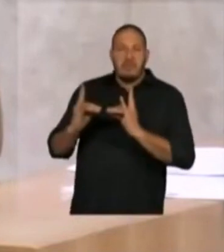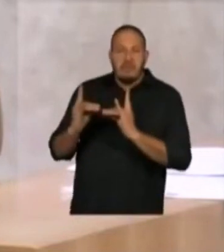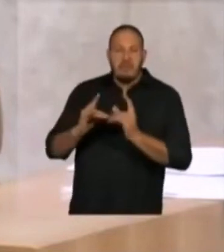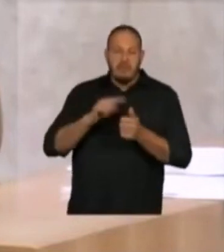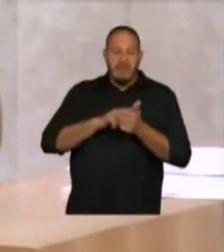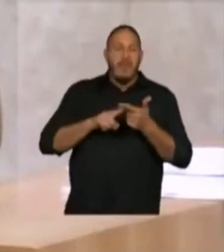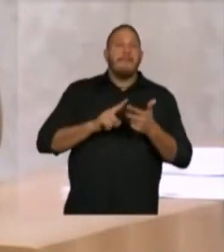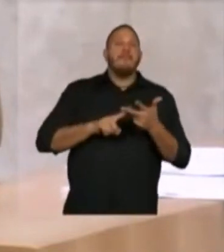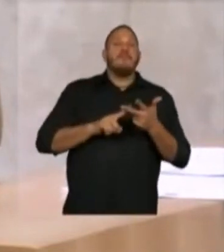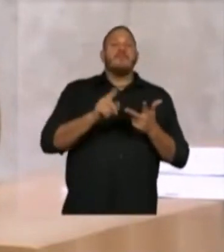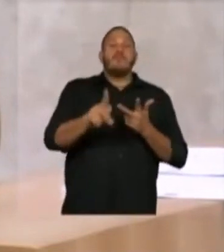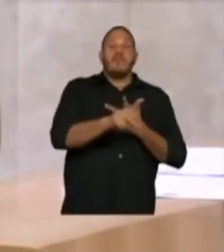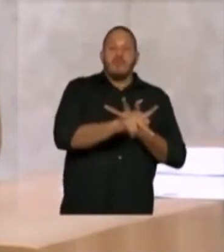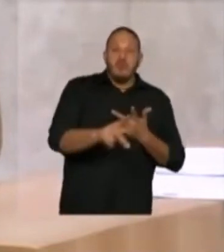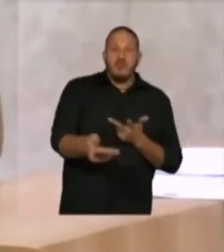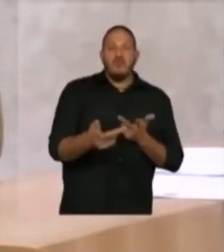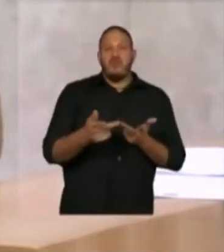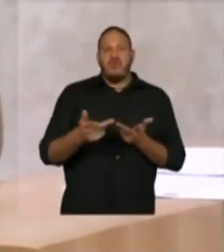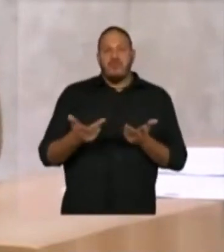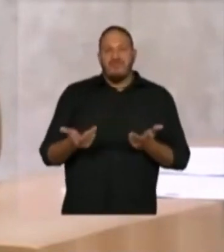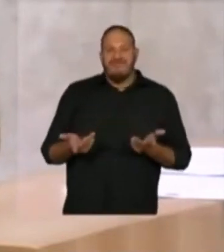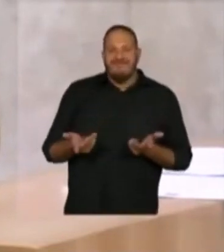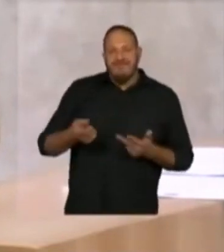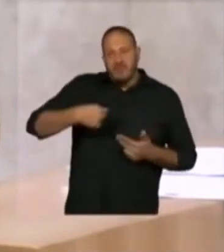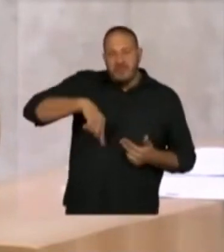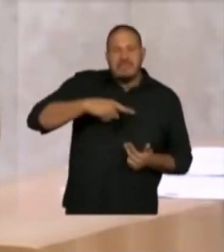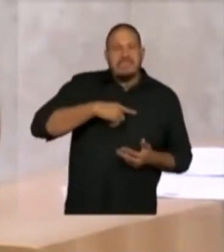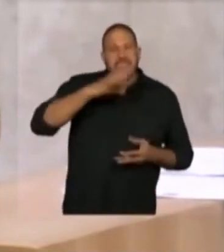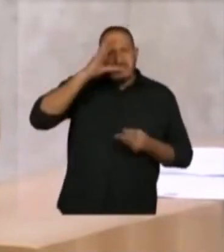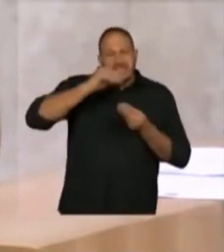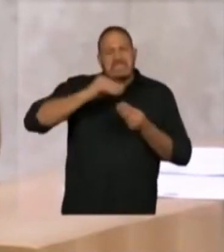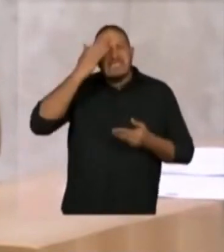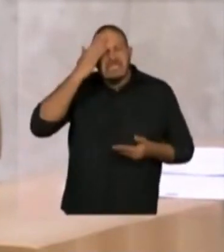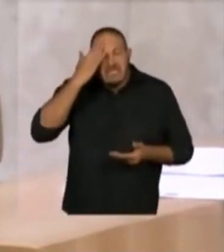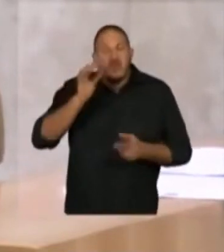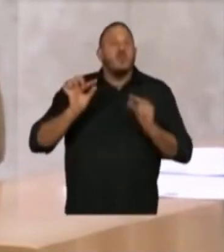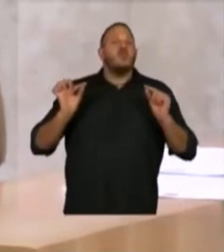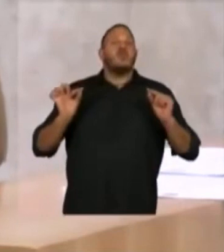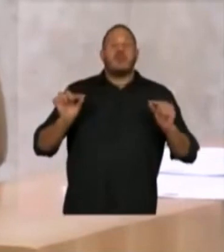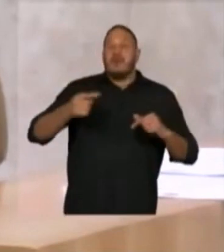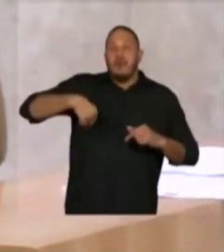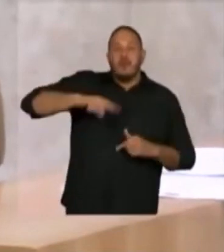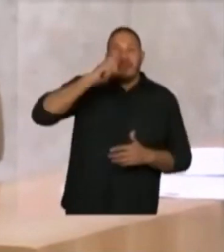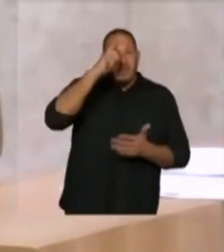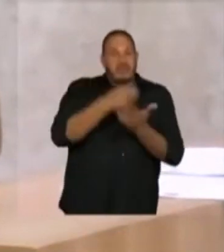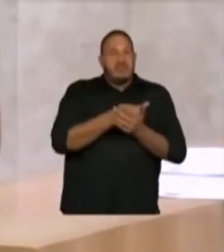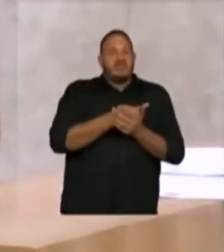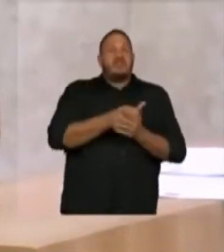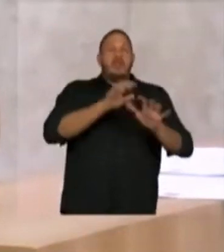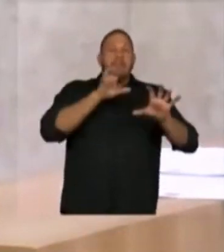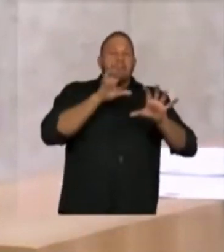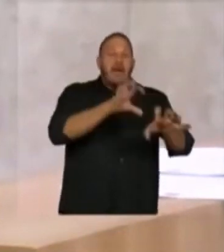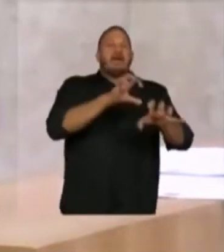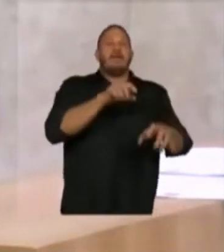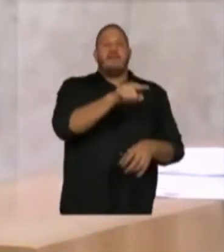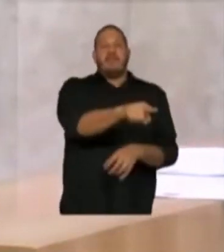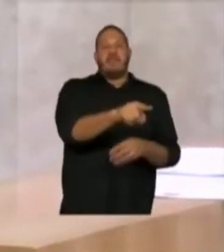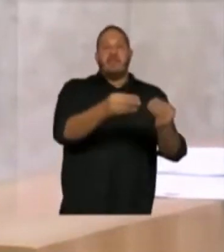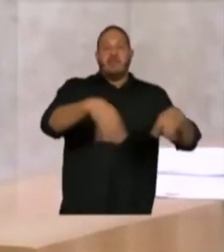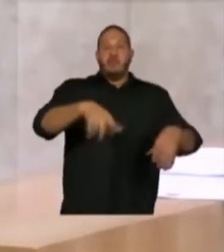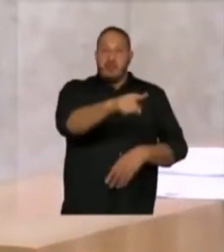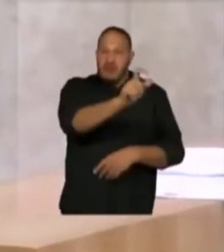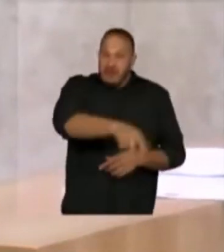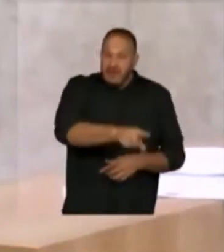professora. Vamos tentar entender o que as nossas decisões significam na vida, não só do